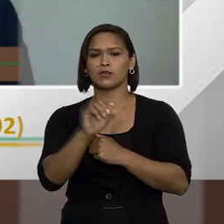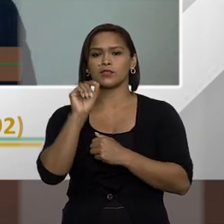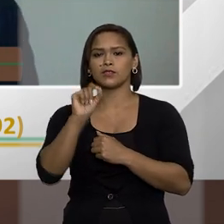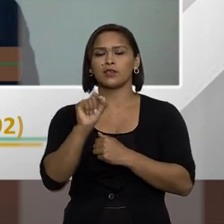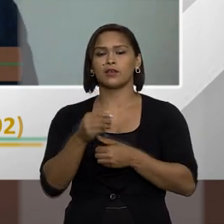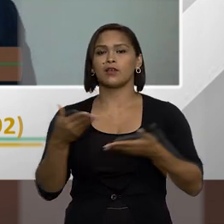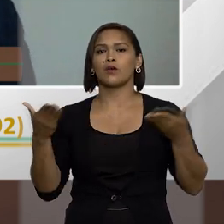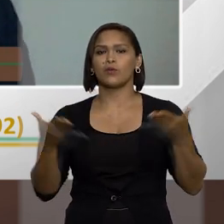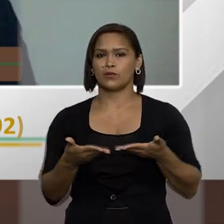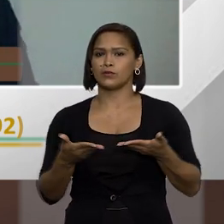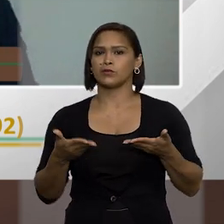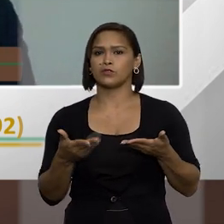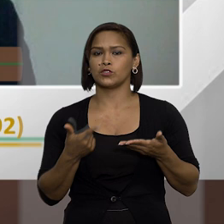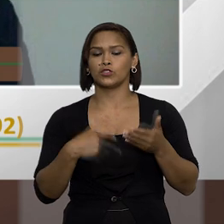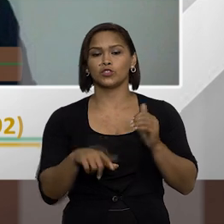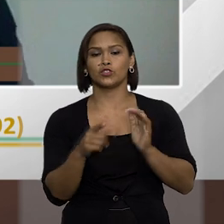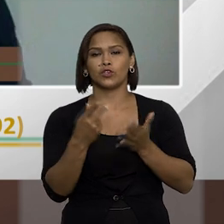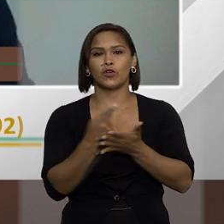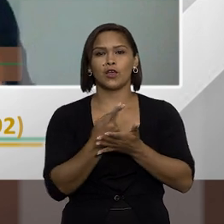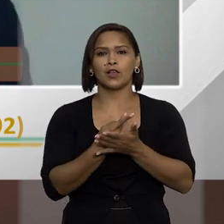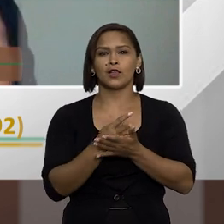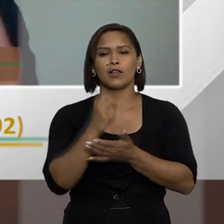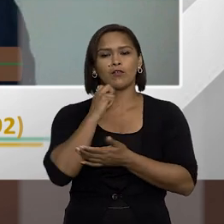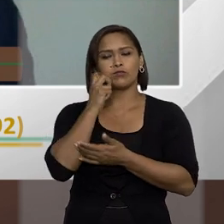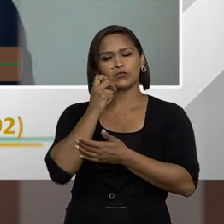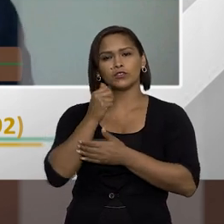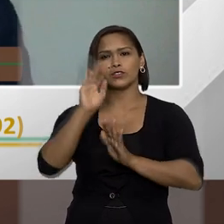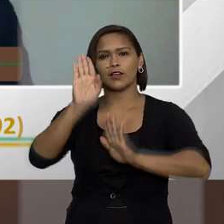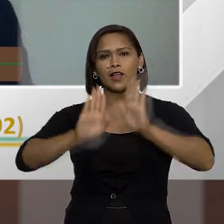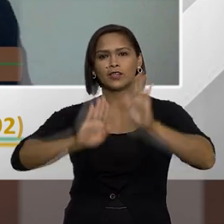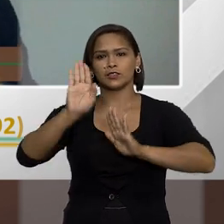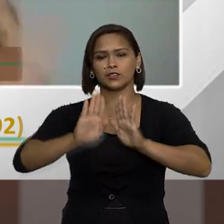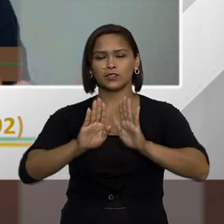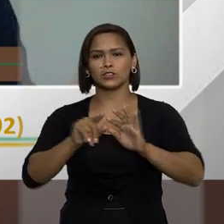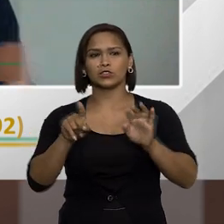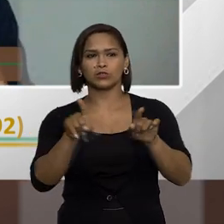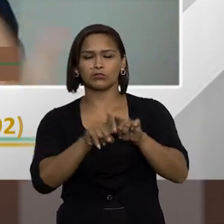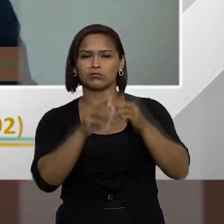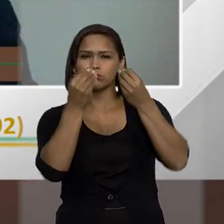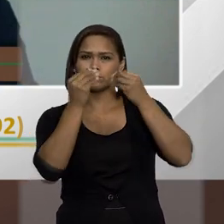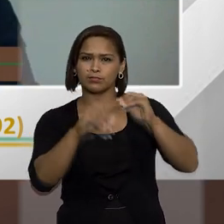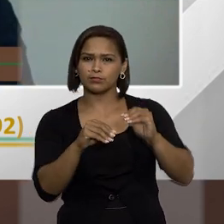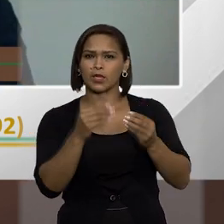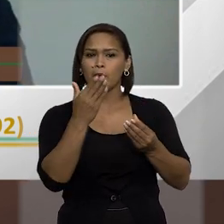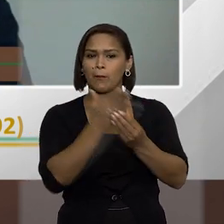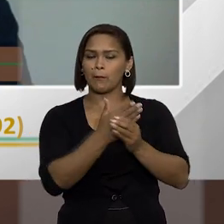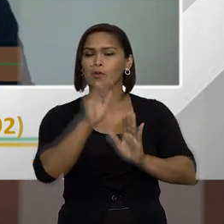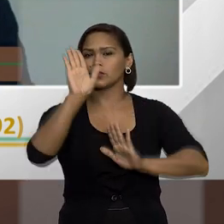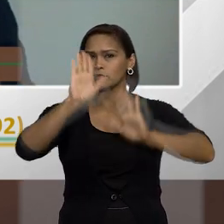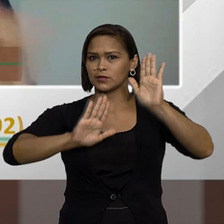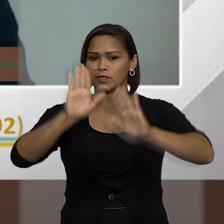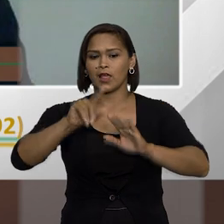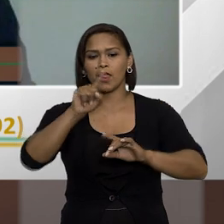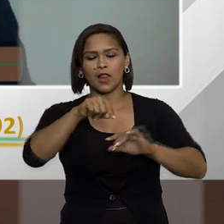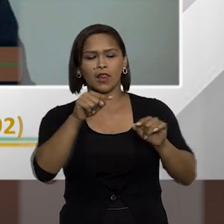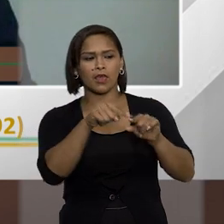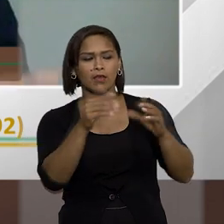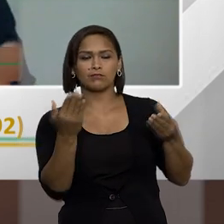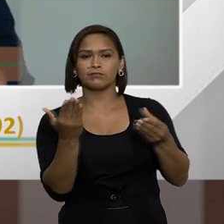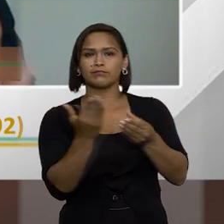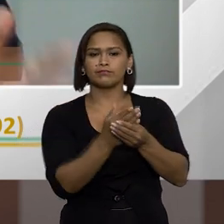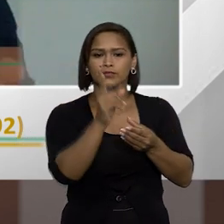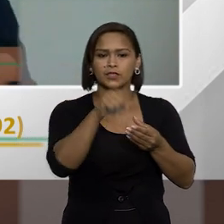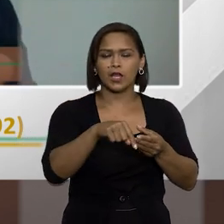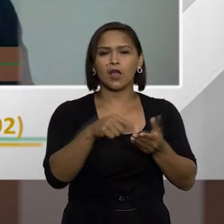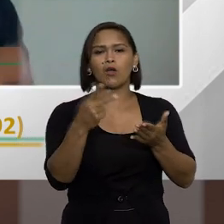é que atualmente o ato de frustrar a licitude de uma licitação, né, de um processo licitatório, ele é enquadrado